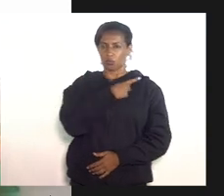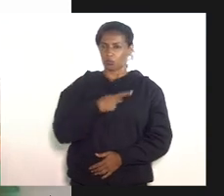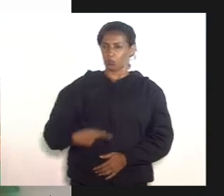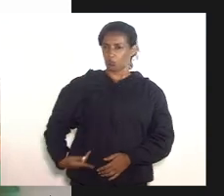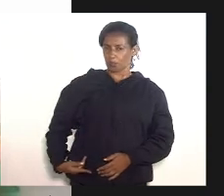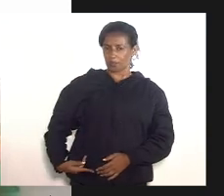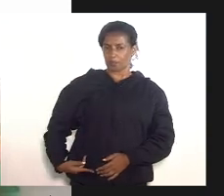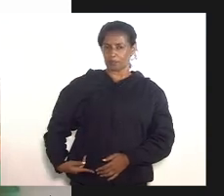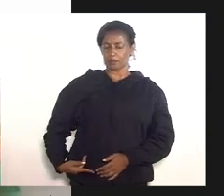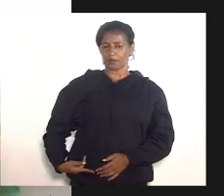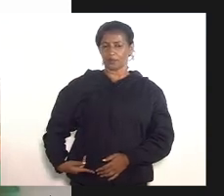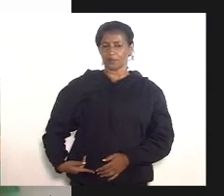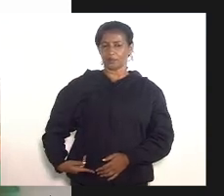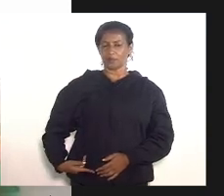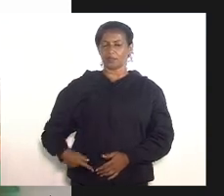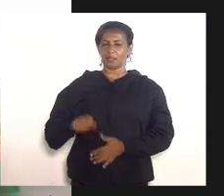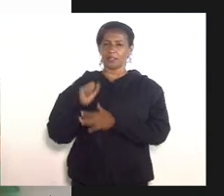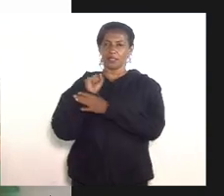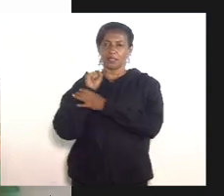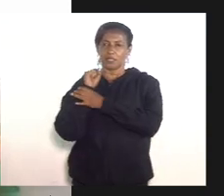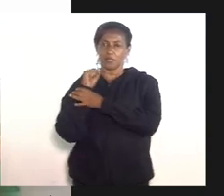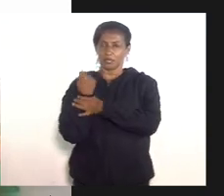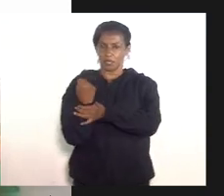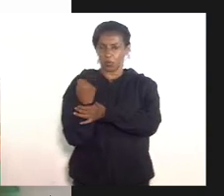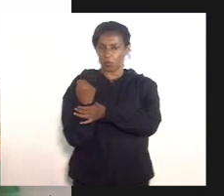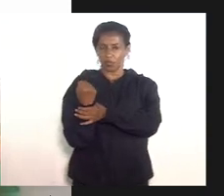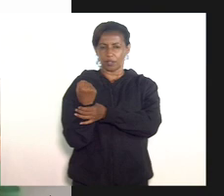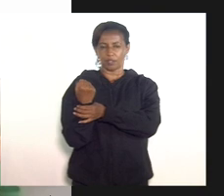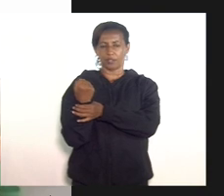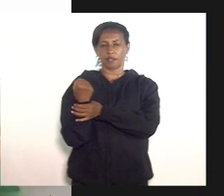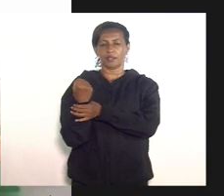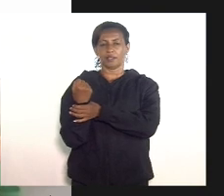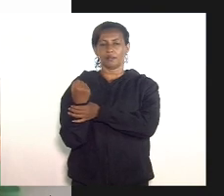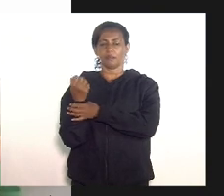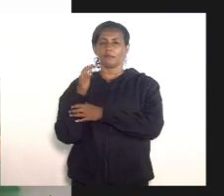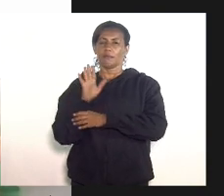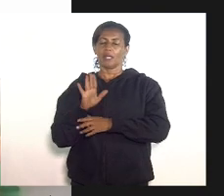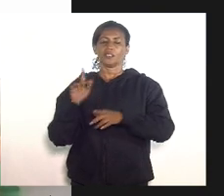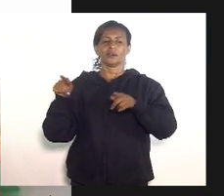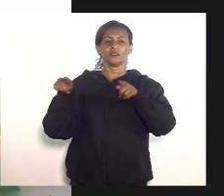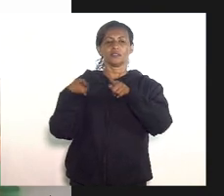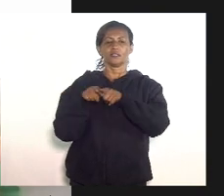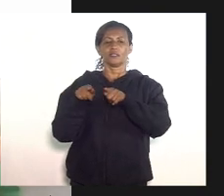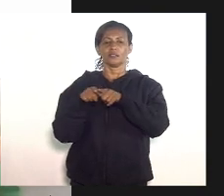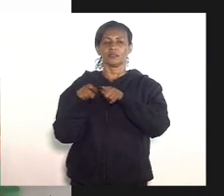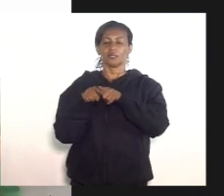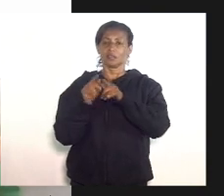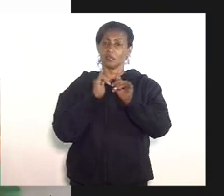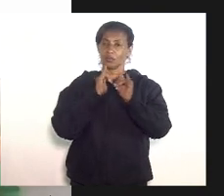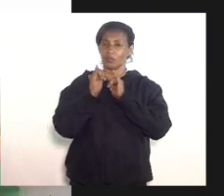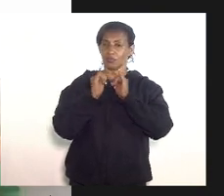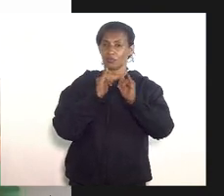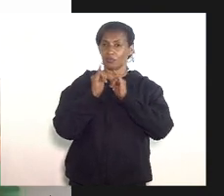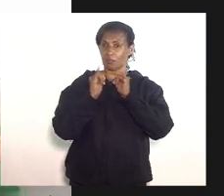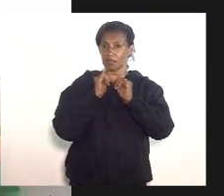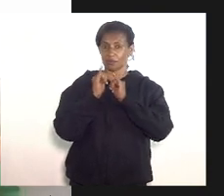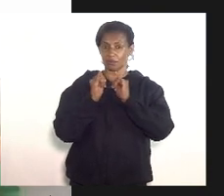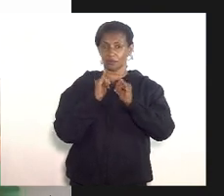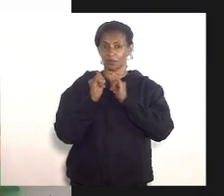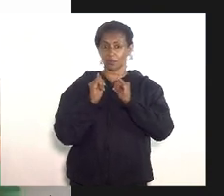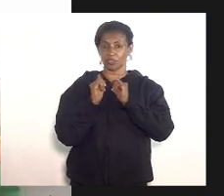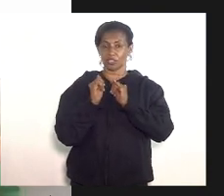segurança alimentar mas evidentemente esses são dados que ainda são